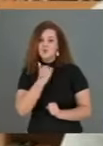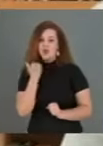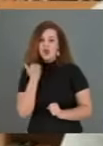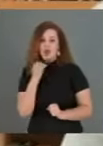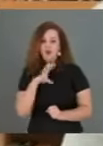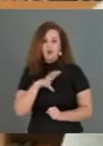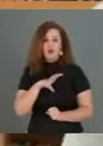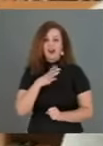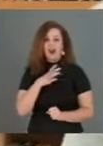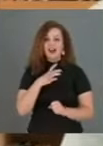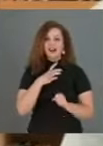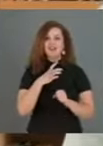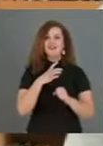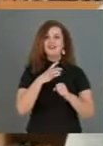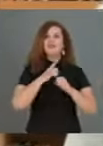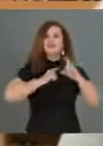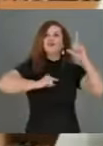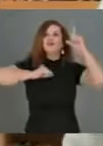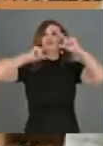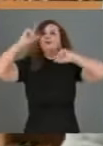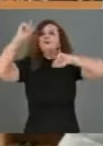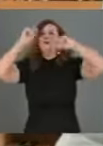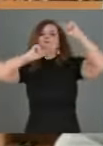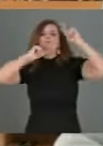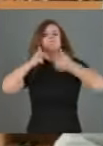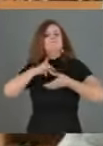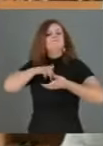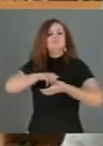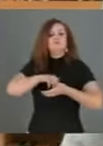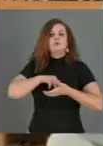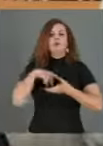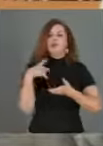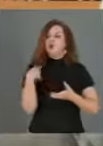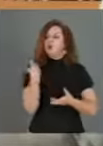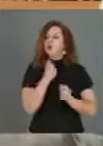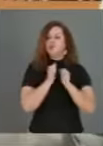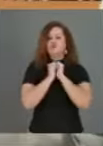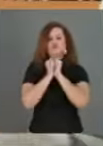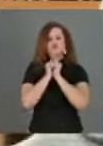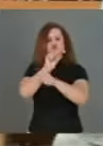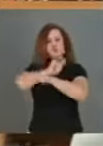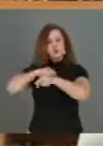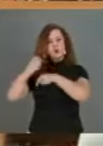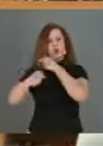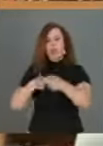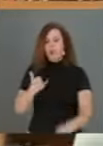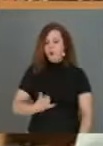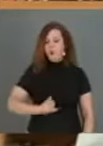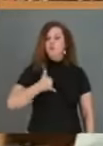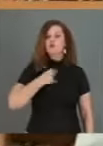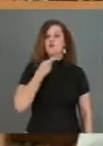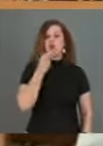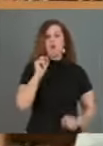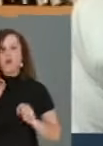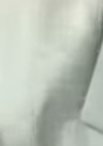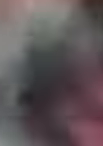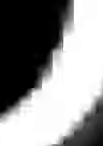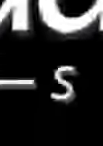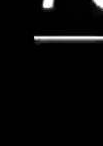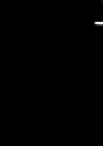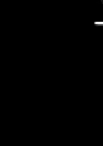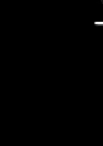estrelas. Estamos juntos com os quilombolas. Eu tenho orgulho de dizer, eu sou um